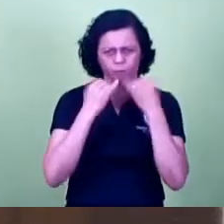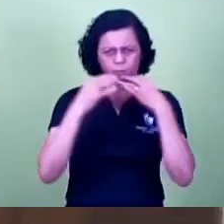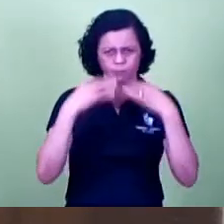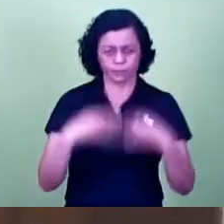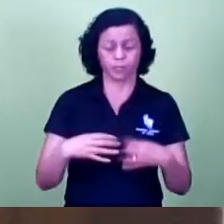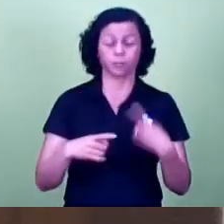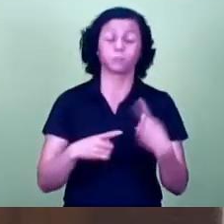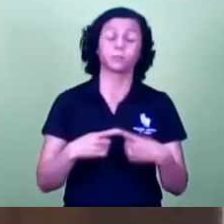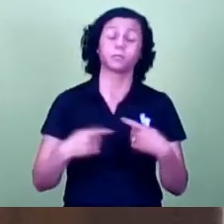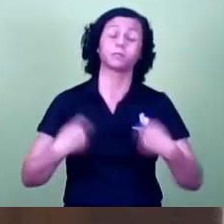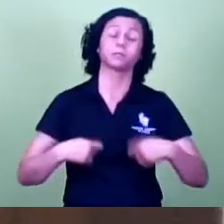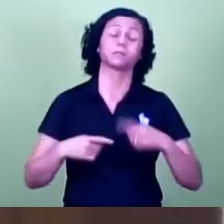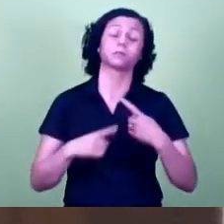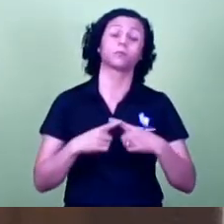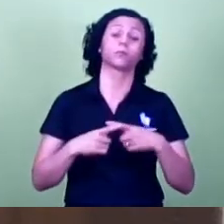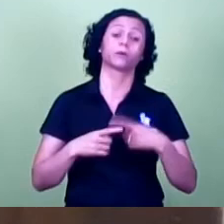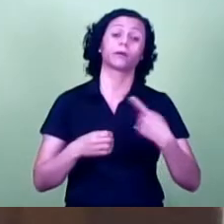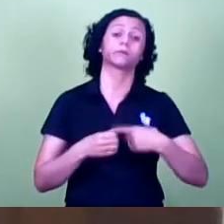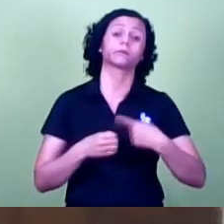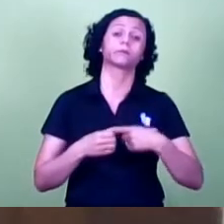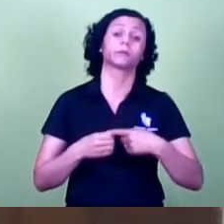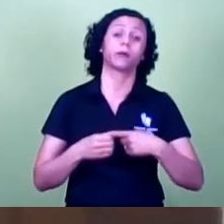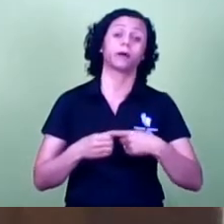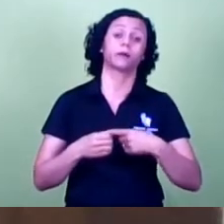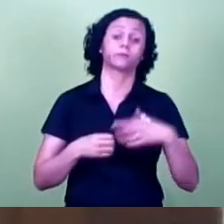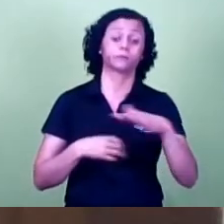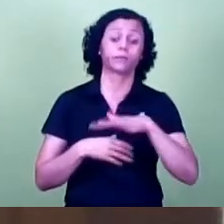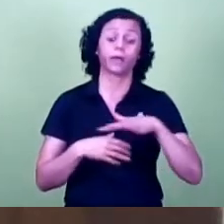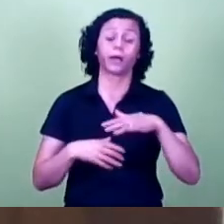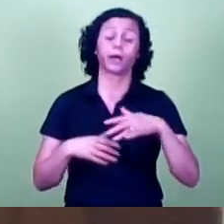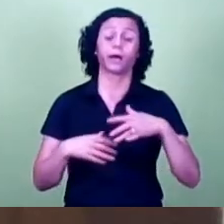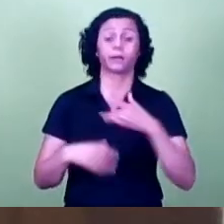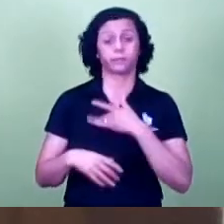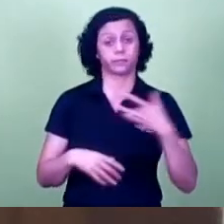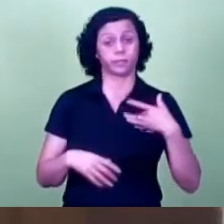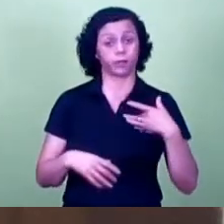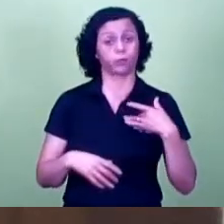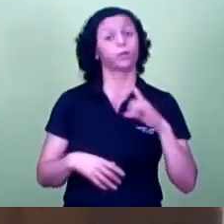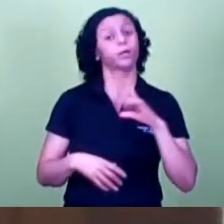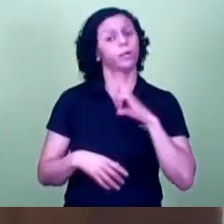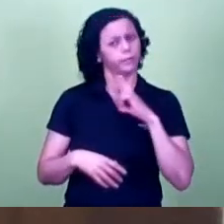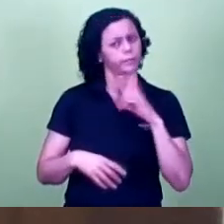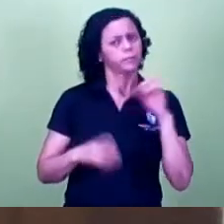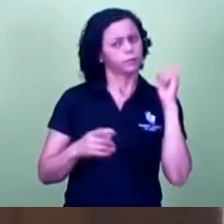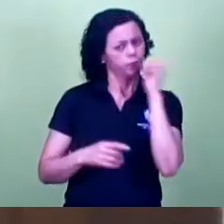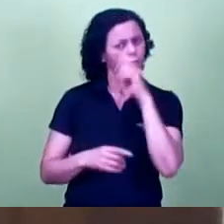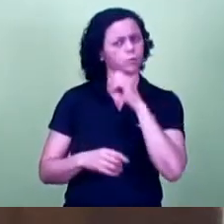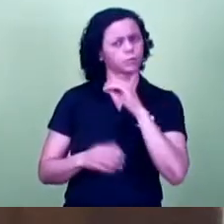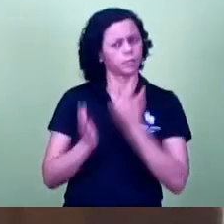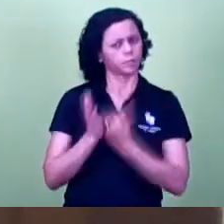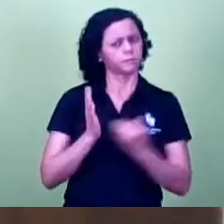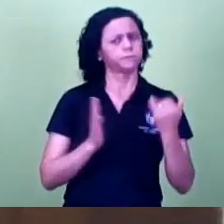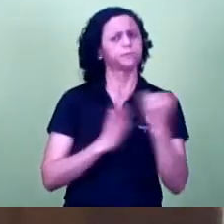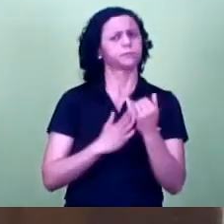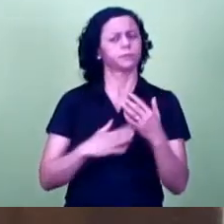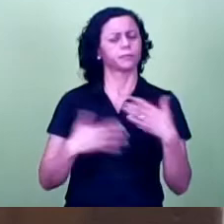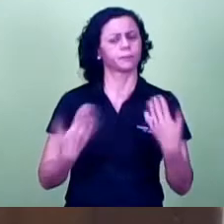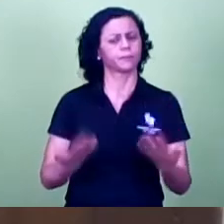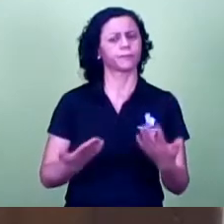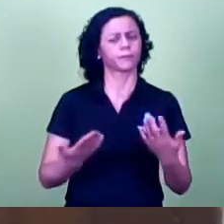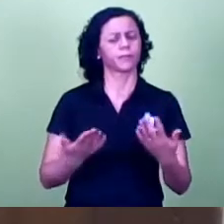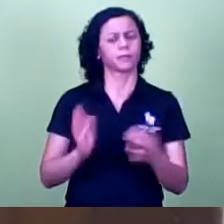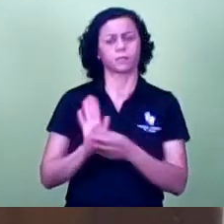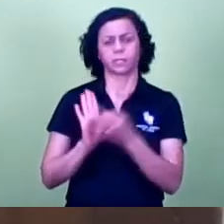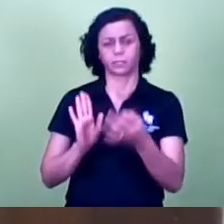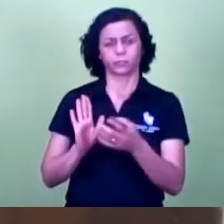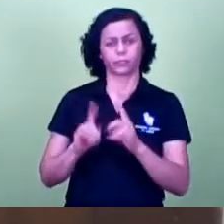a cidade nesses casos de saúde tem enfrentado uma dificuldade muito grande eu não queria criticar mas vou criticar